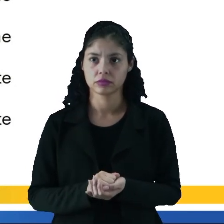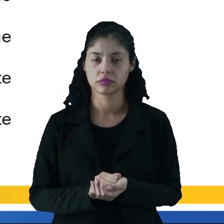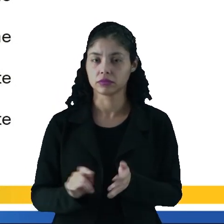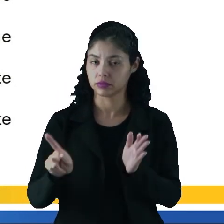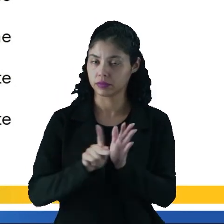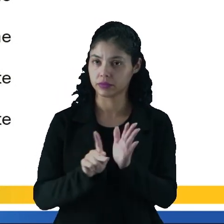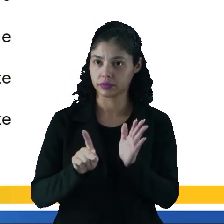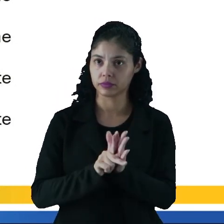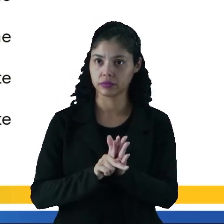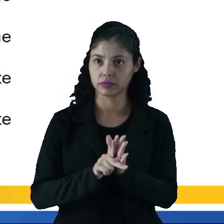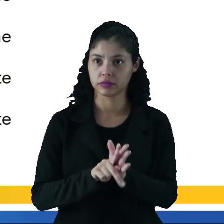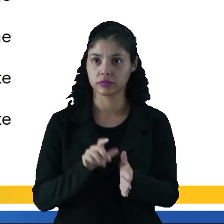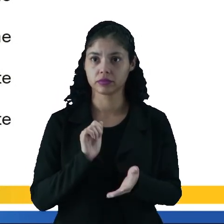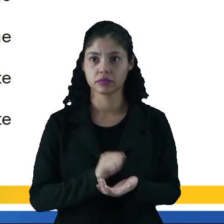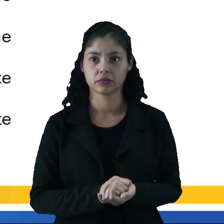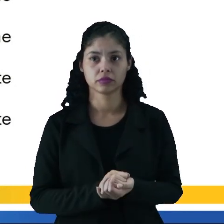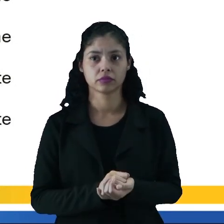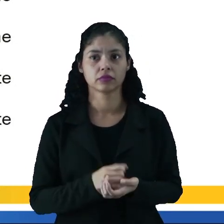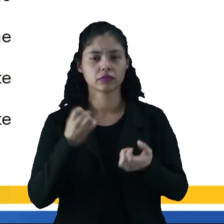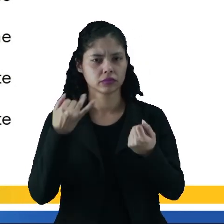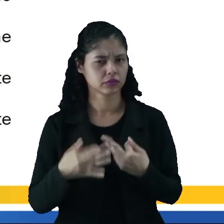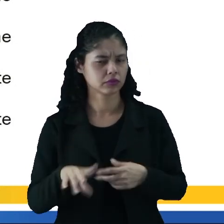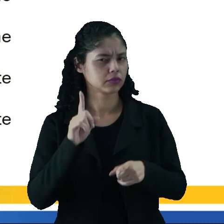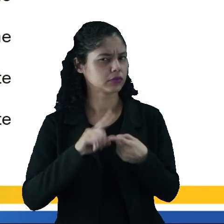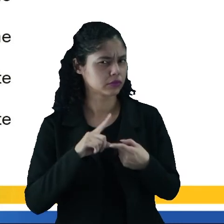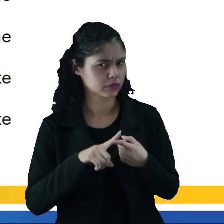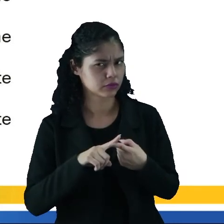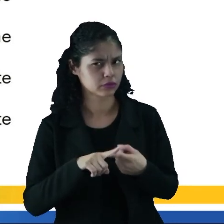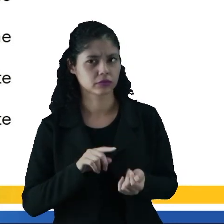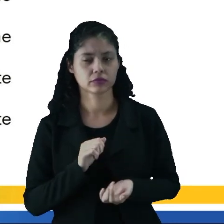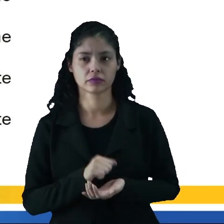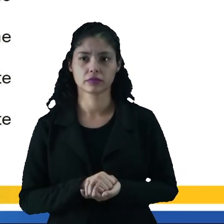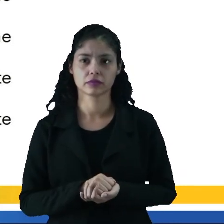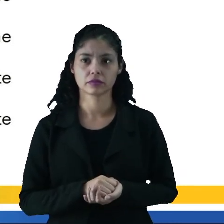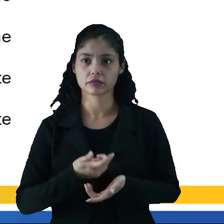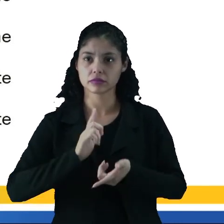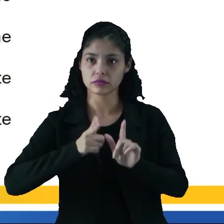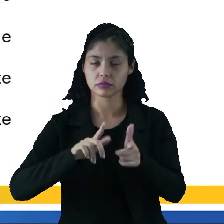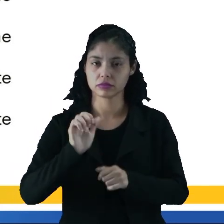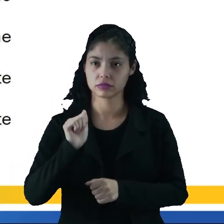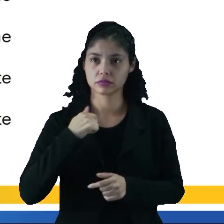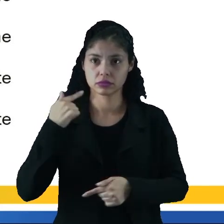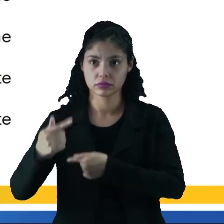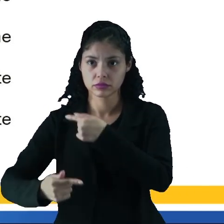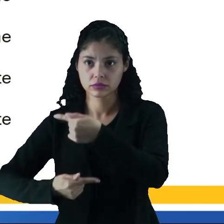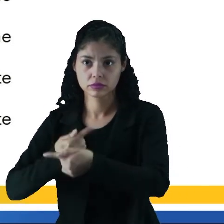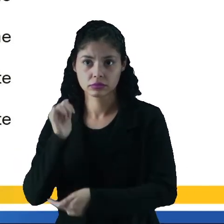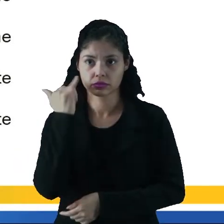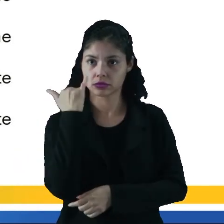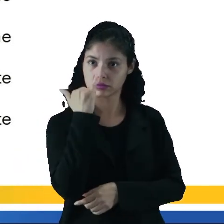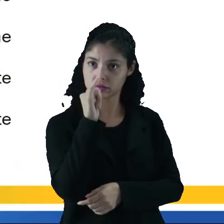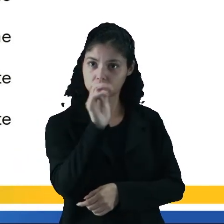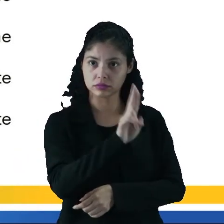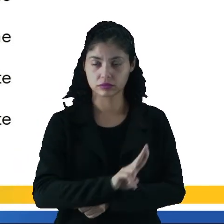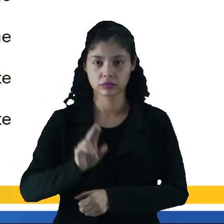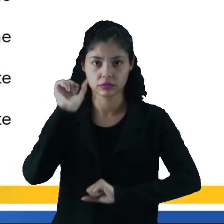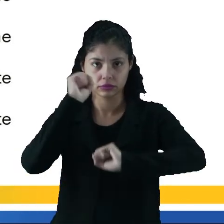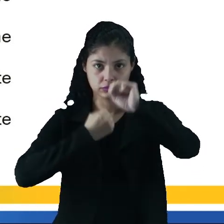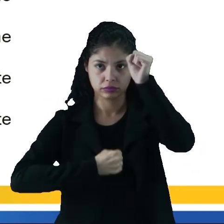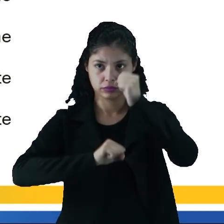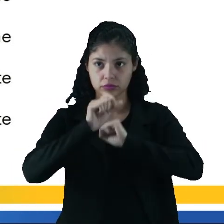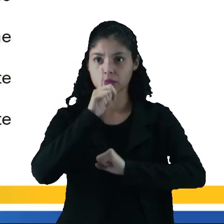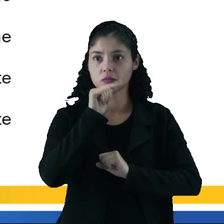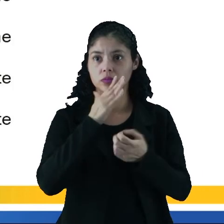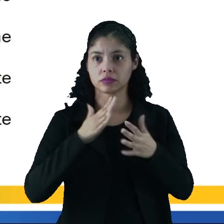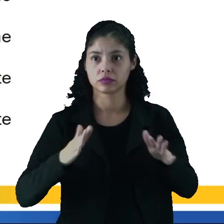estabelecida nessa manchete, se justifica por quê? Letra A. A geração de eletricidade nas usinas